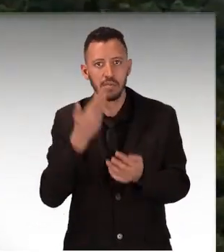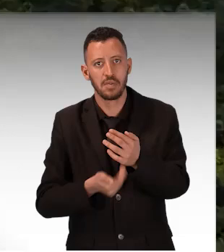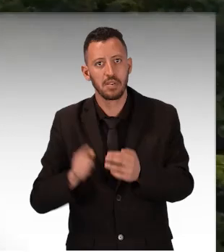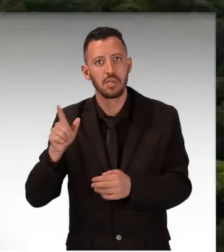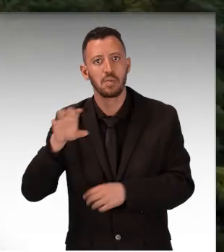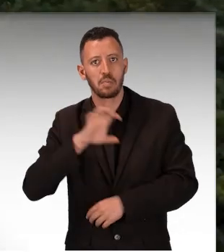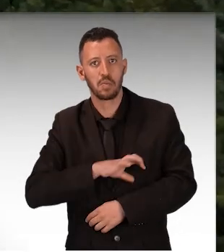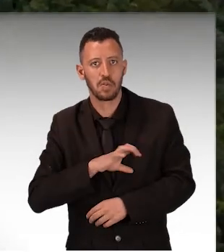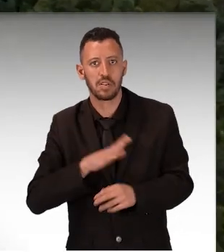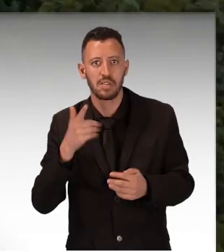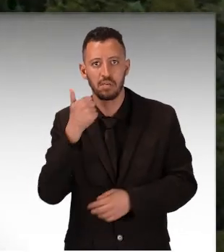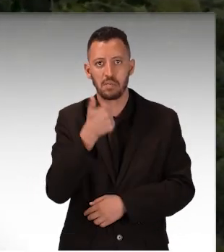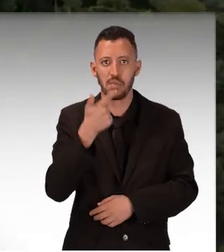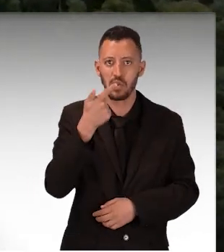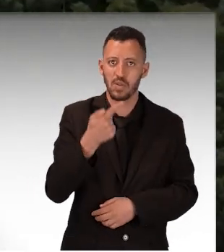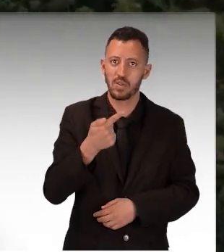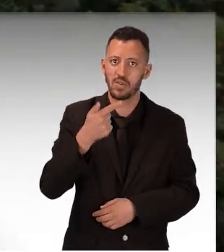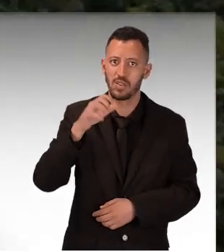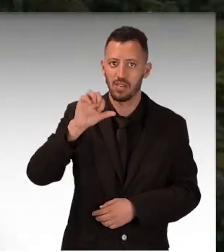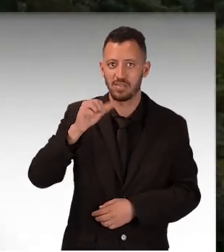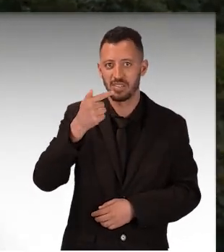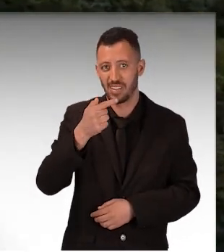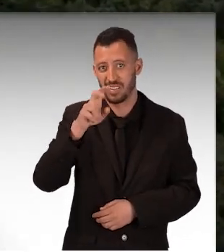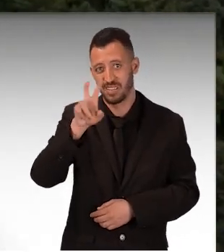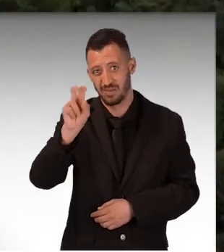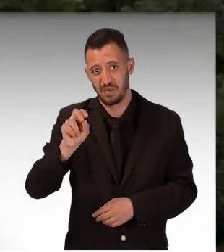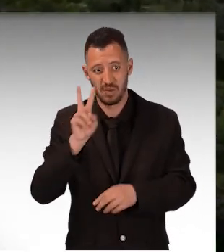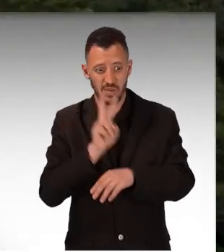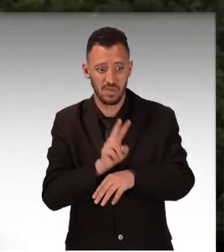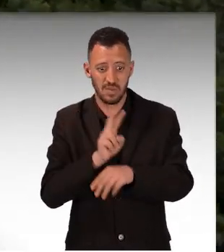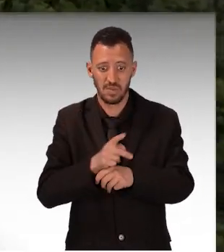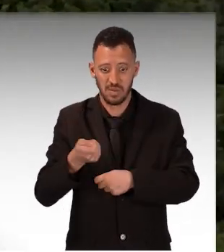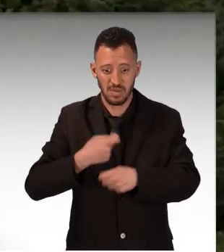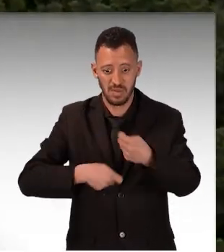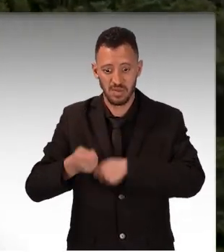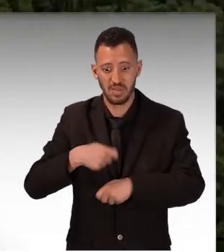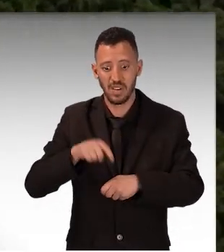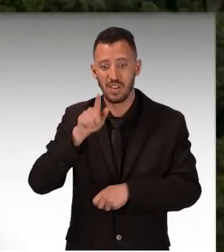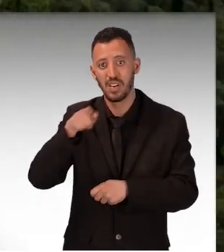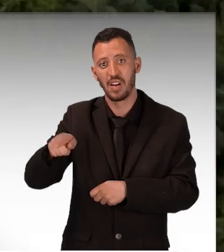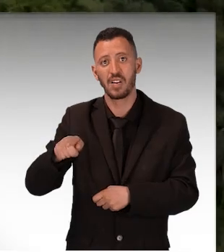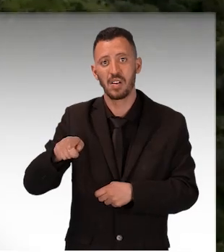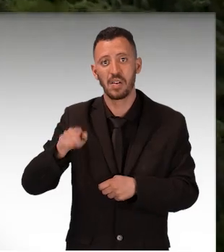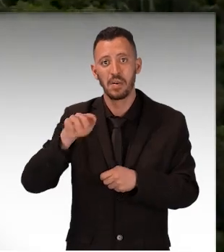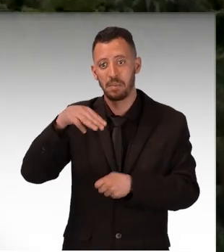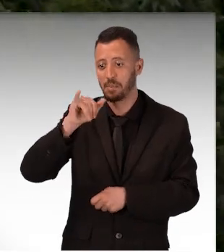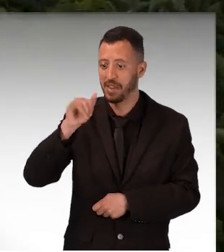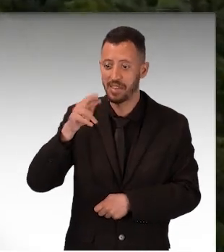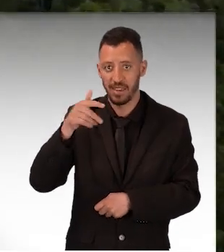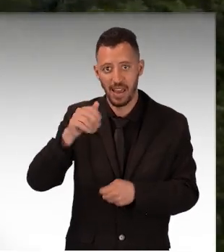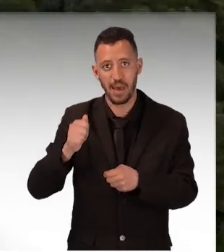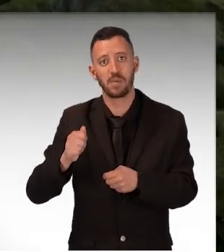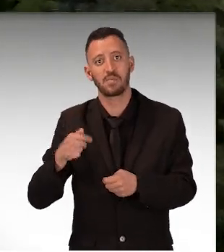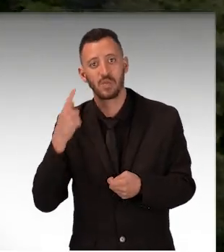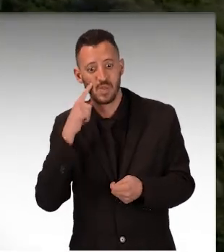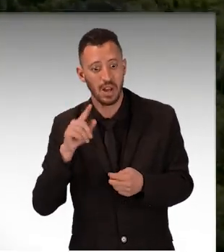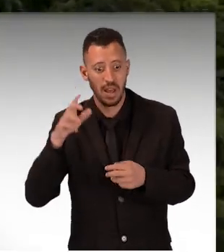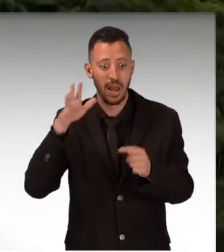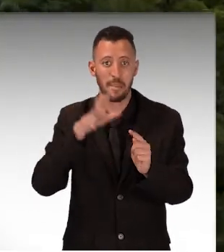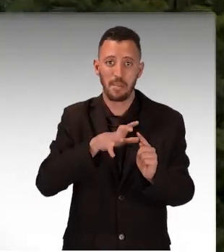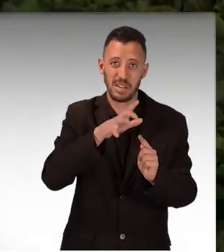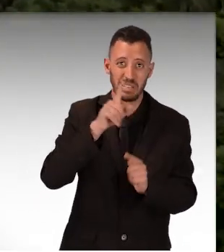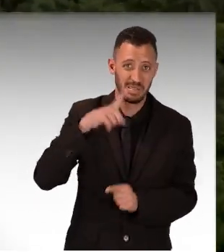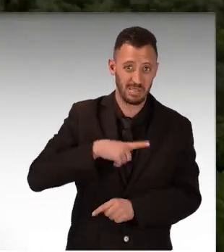Portuguesa, por volta de 1750, para proteger o negócio da mineração, de ameaças internas e